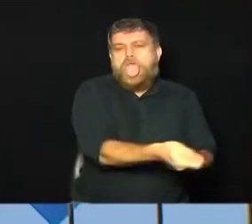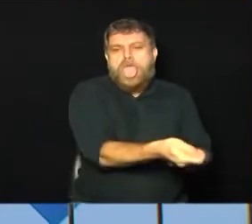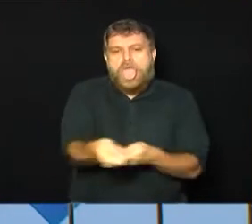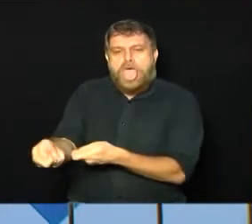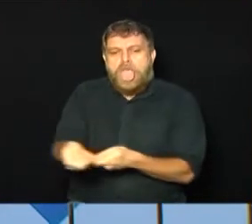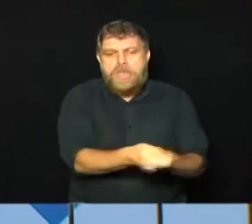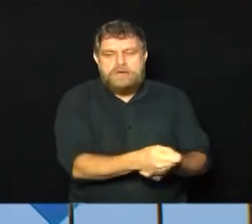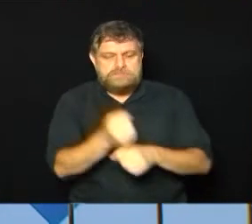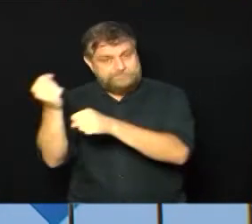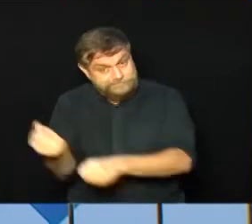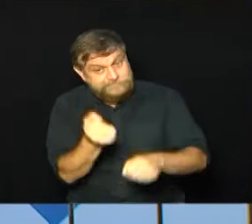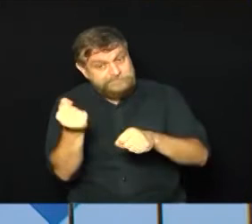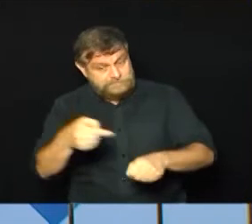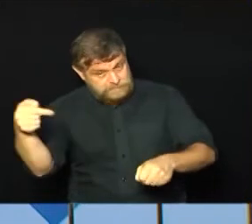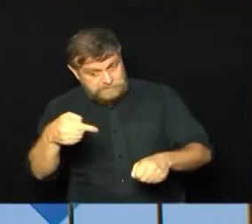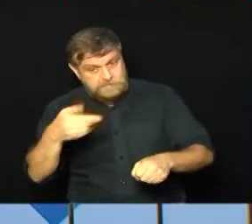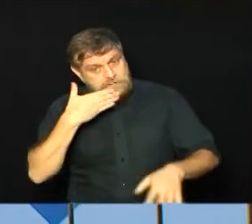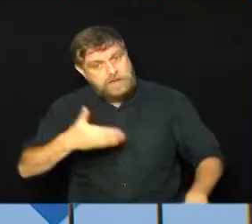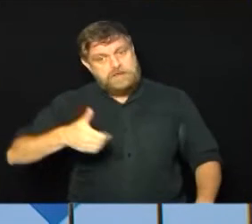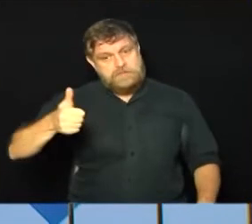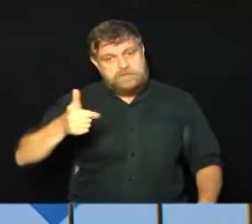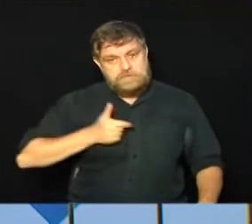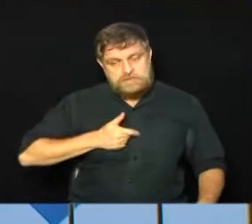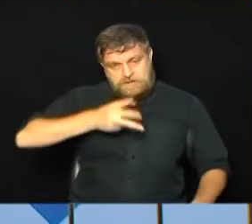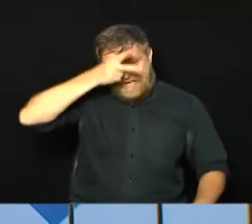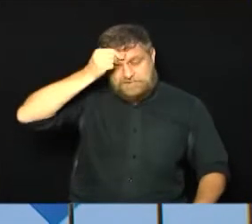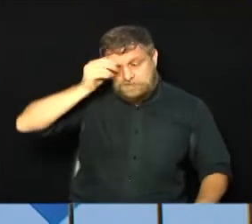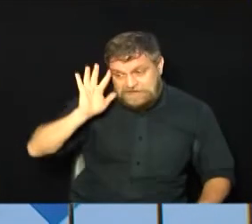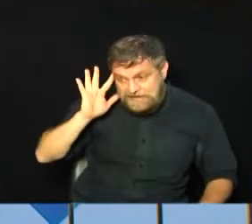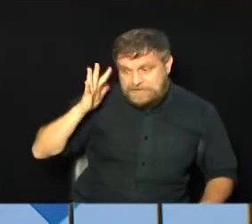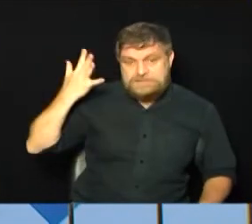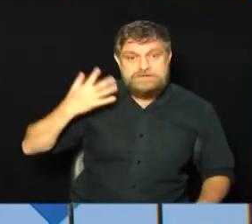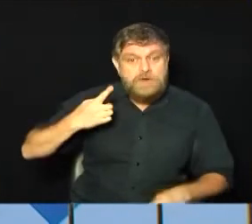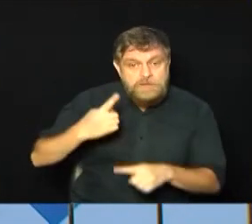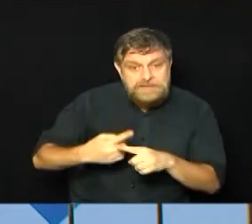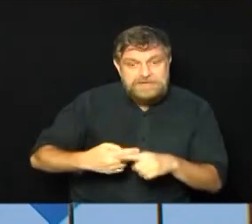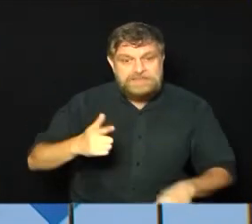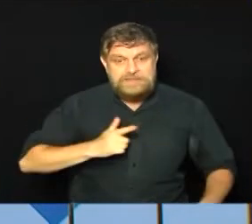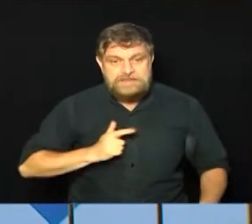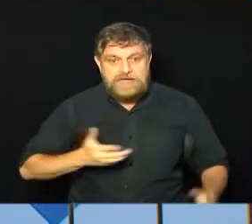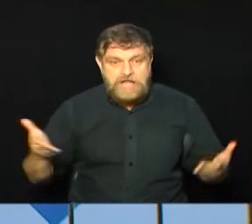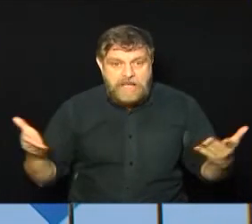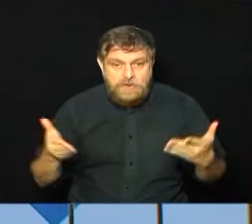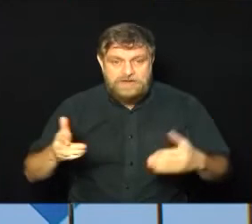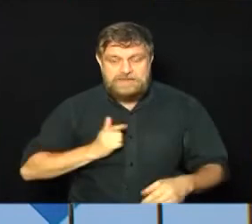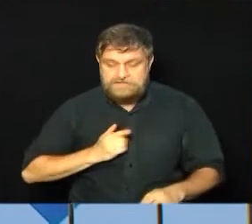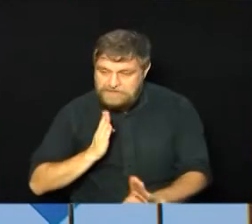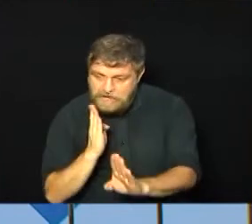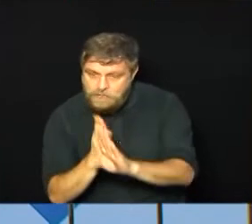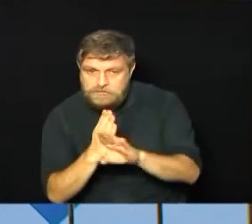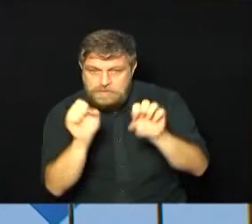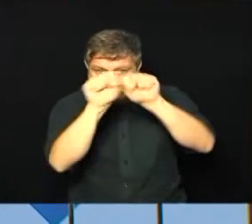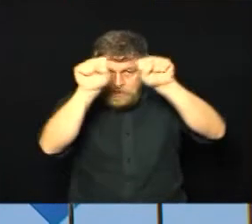usa a vassoura. E segundo a Prefeitura, a decisão somente foi possível diante da atual situação identificada no